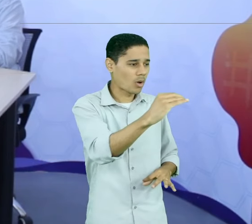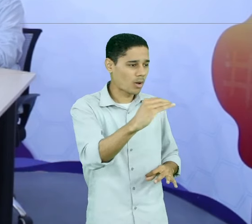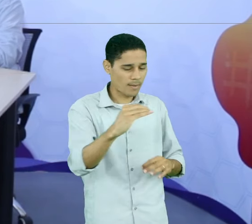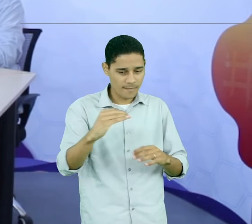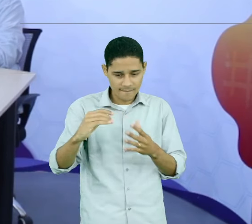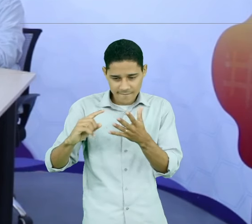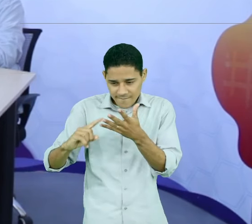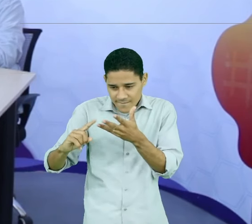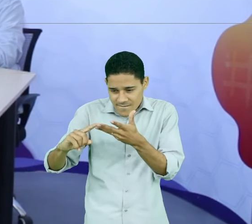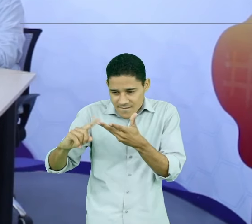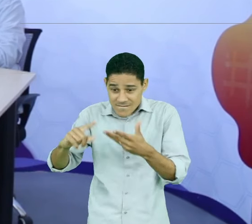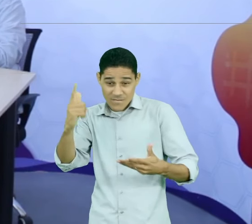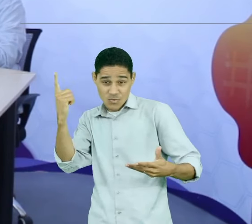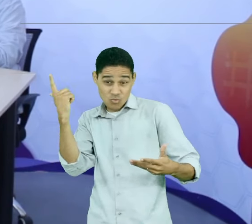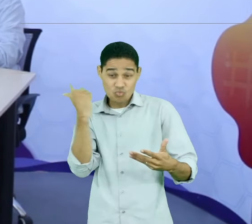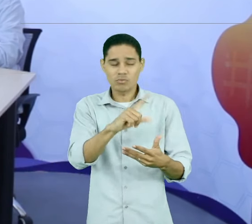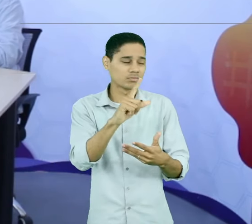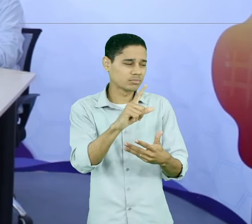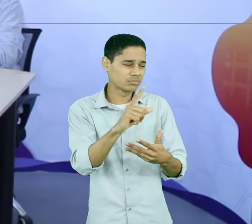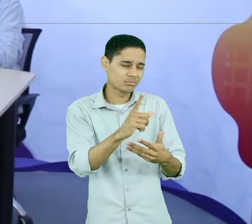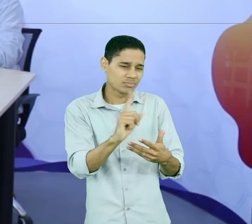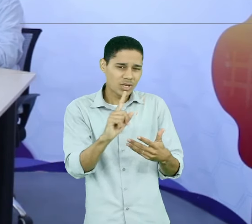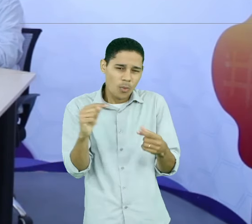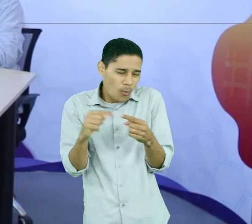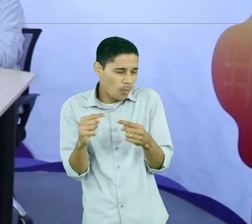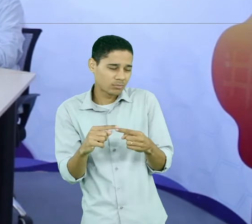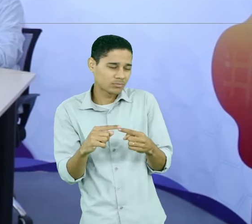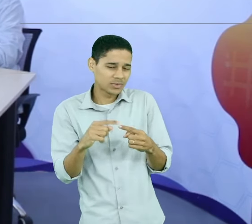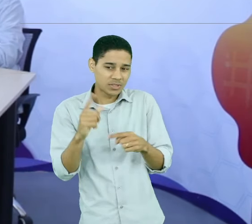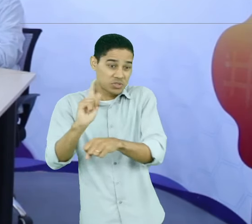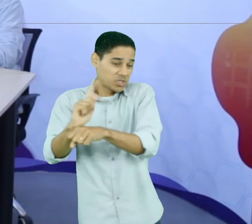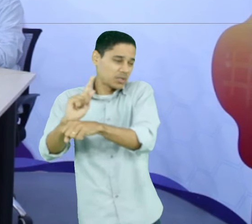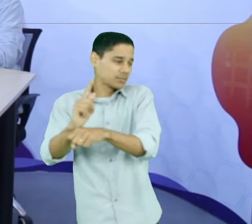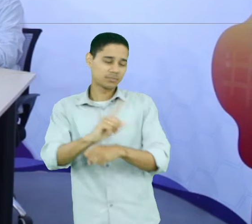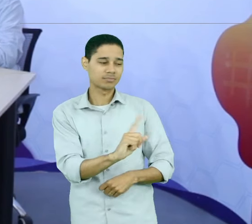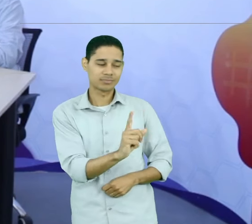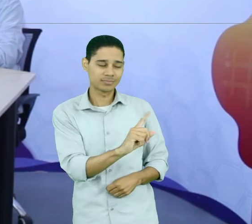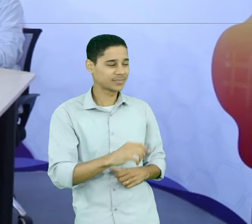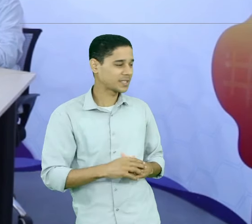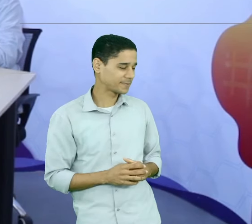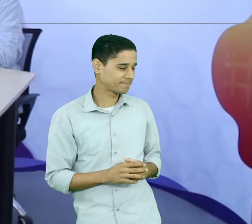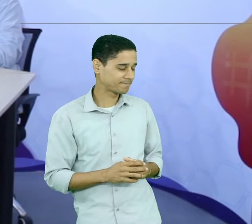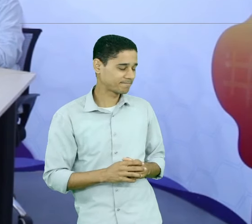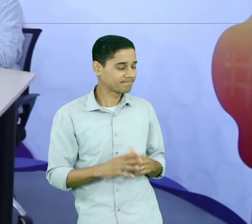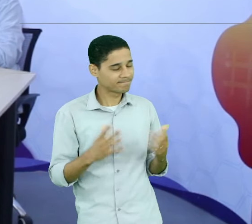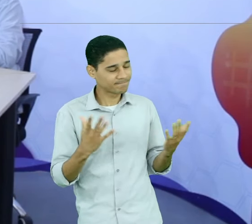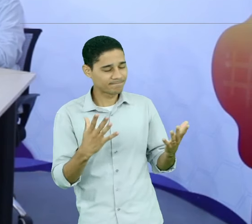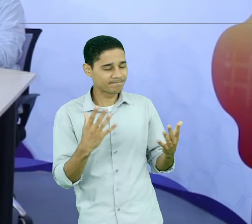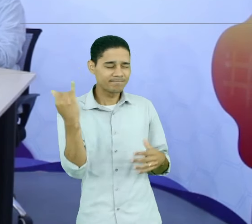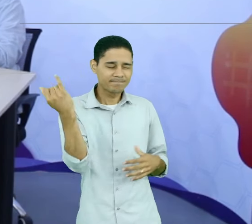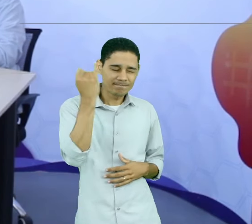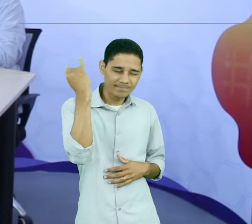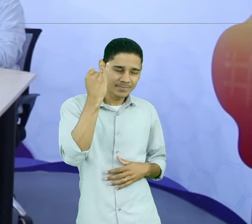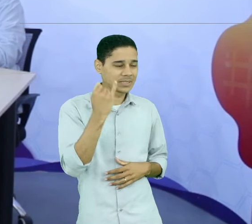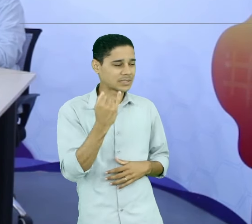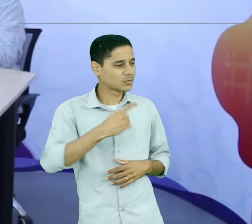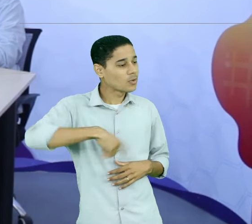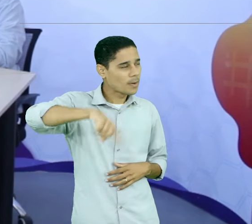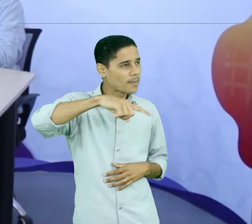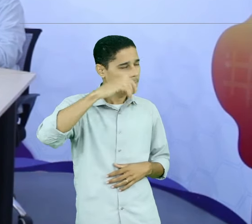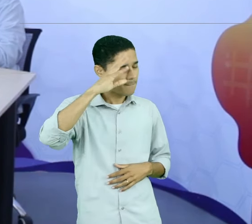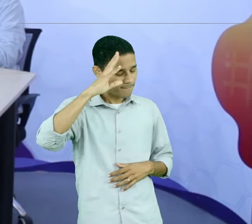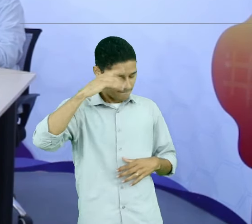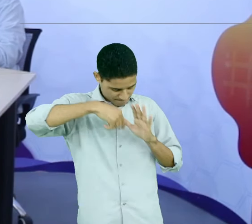necessárias para aquela posição gerencial. Então, é importante que a gente se conheça